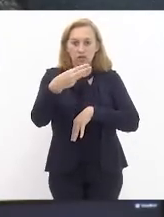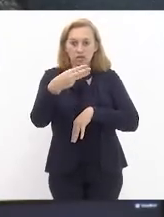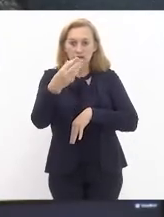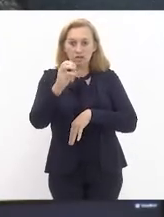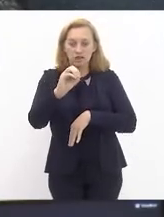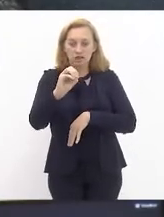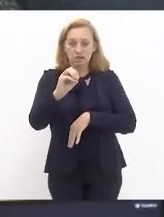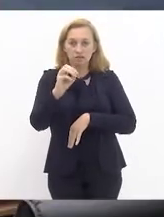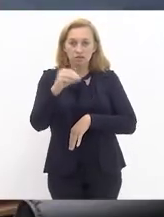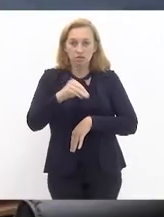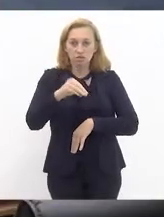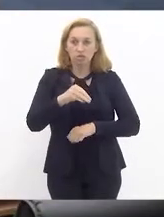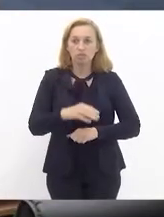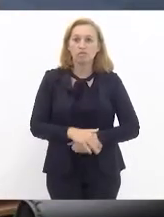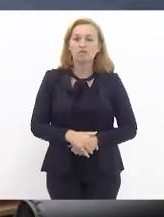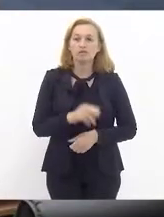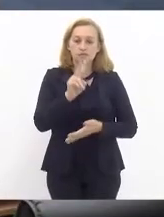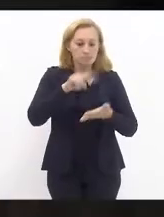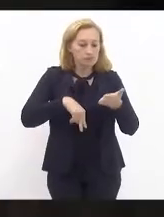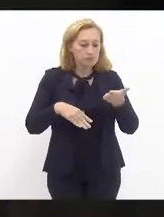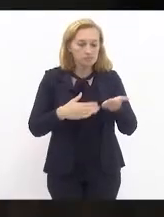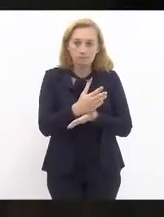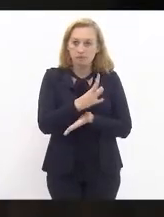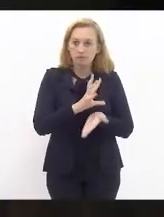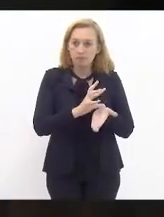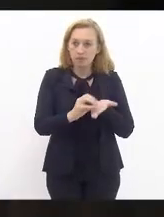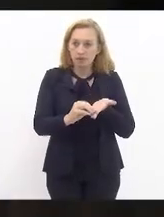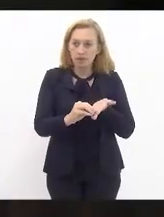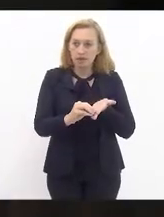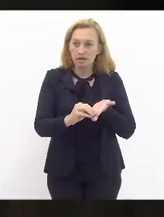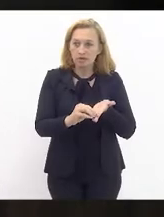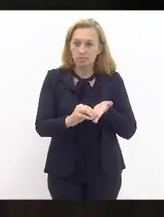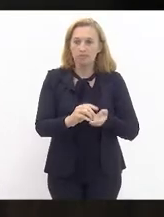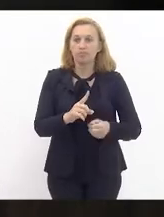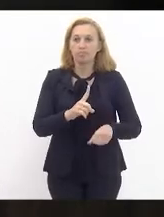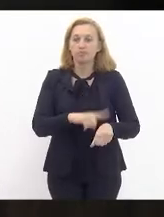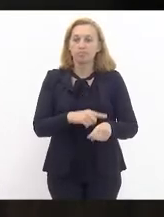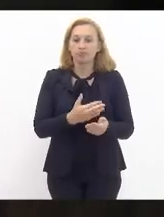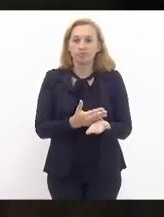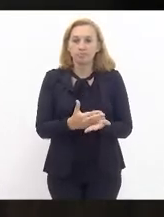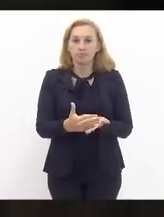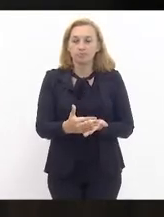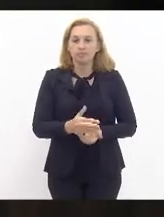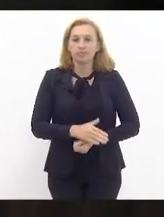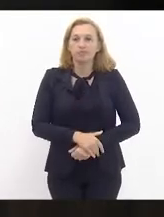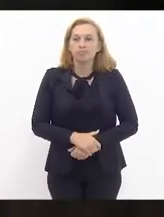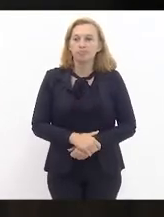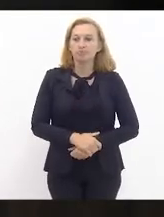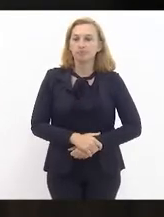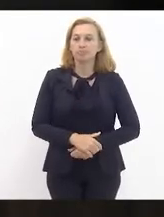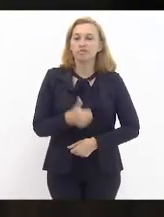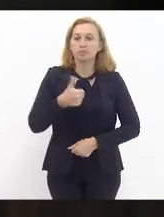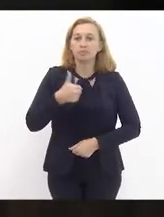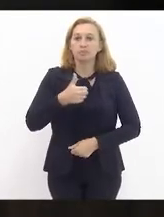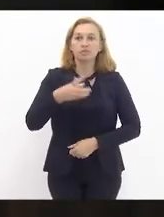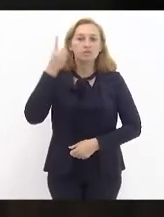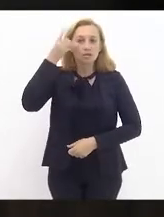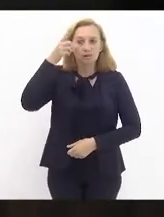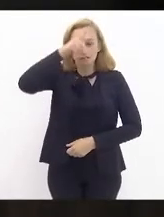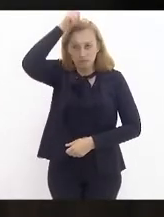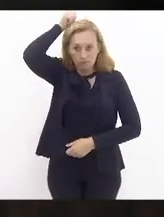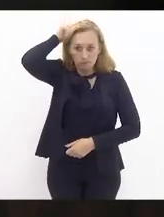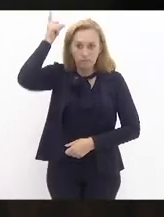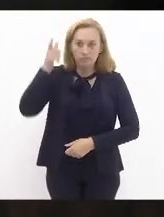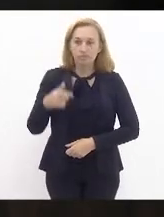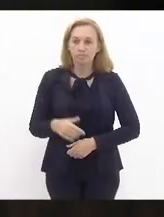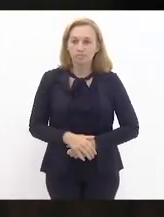minutos. Lida e aprovada a ata, passa-se ao expediente inicial. Primeiro orador escrito é o nobre deputado